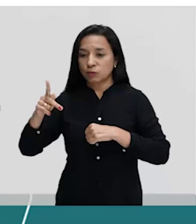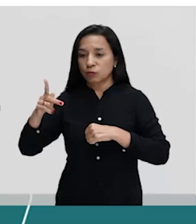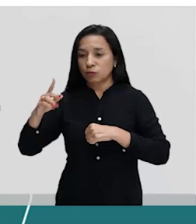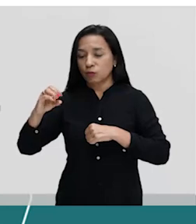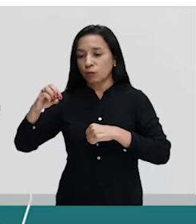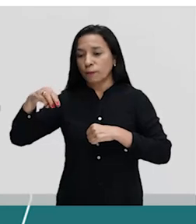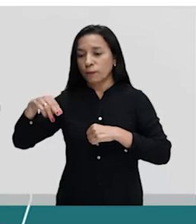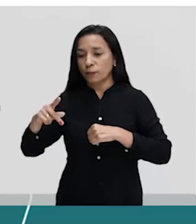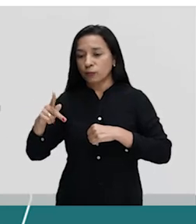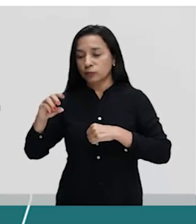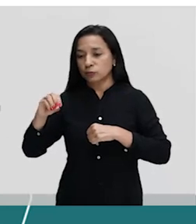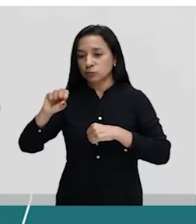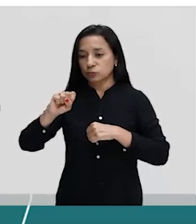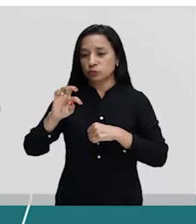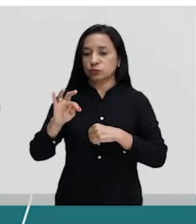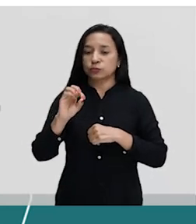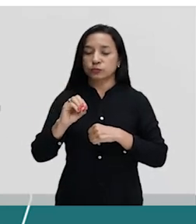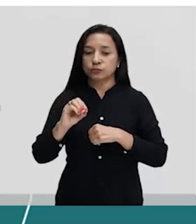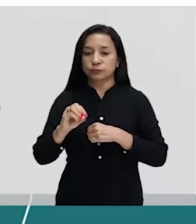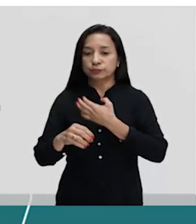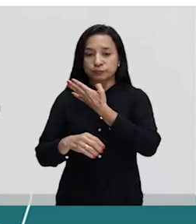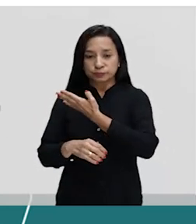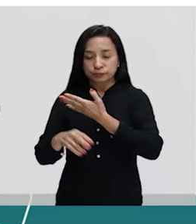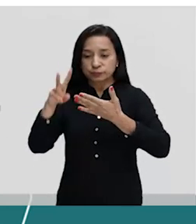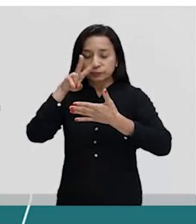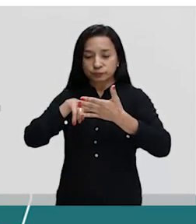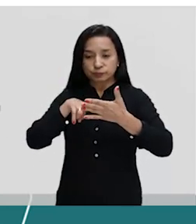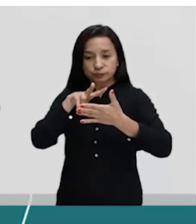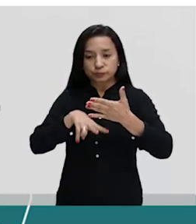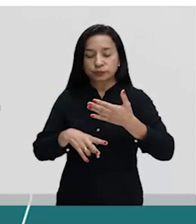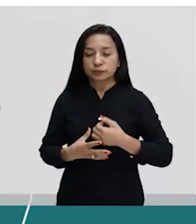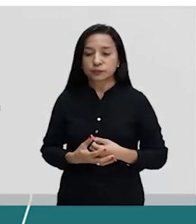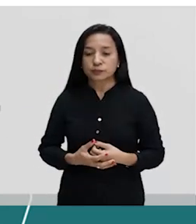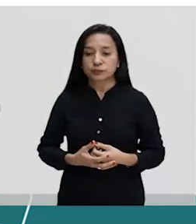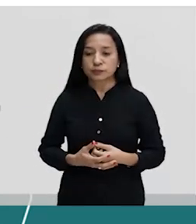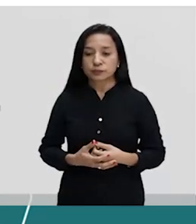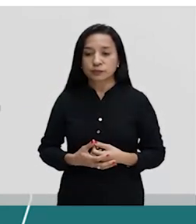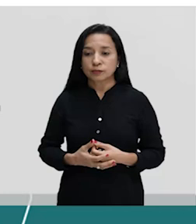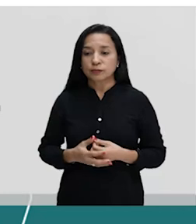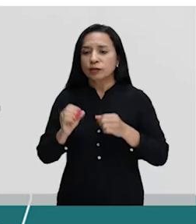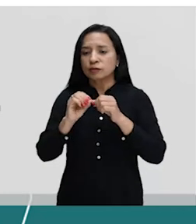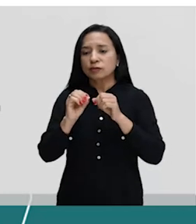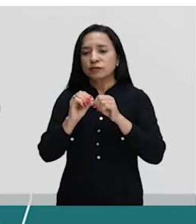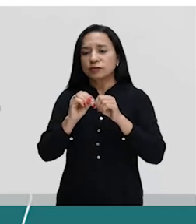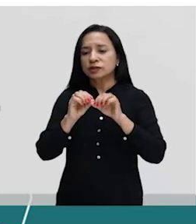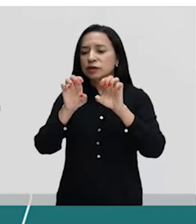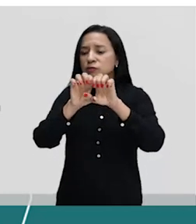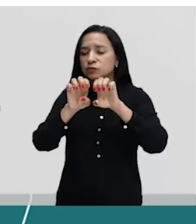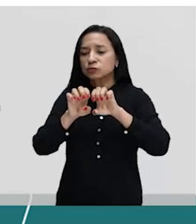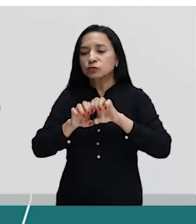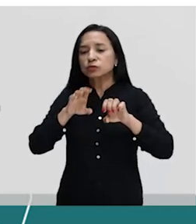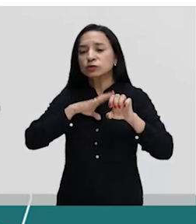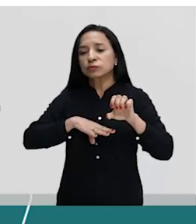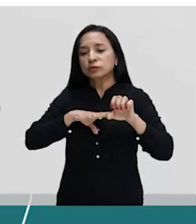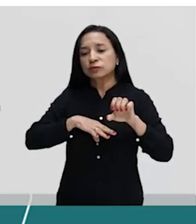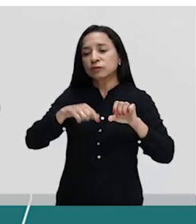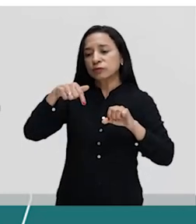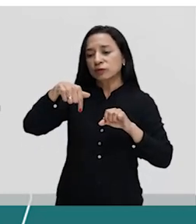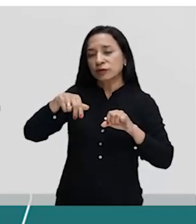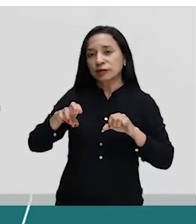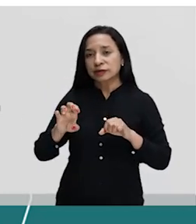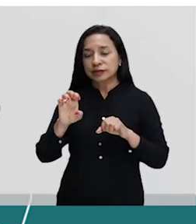presente yo tenga tu tengas que a gente vai fazer aquela construção do português que yo